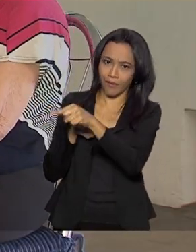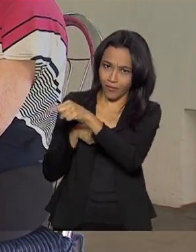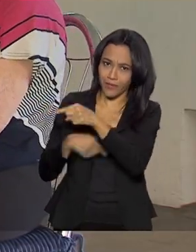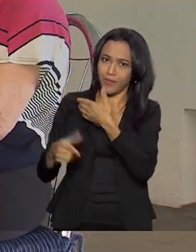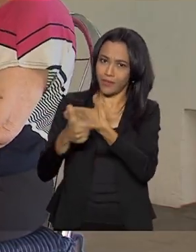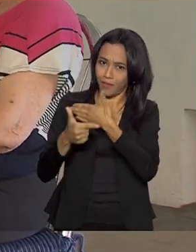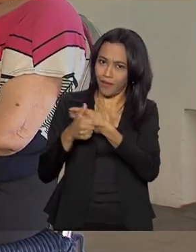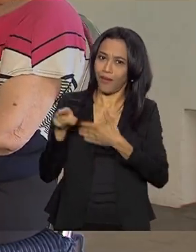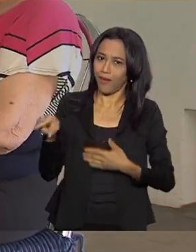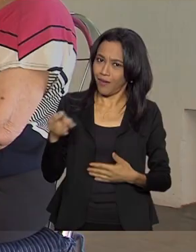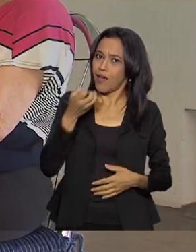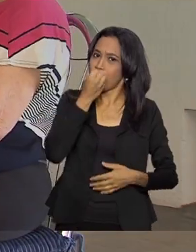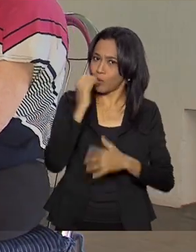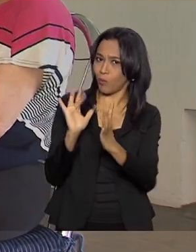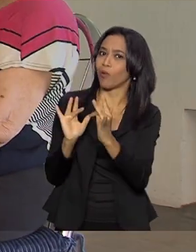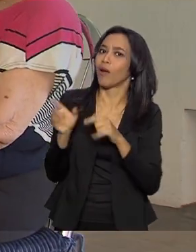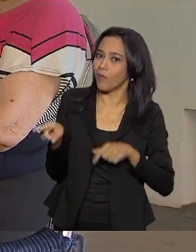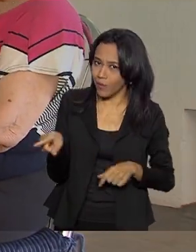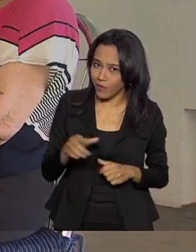namoro está muito bem-vindo.